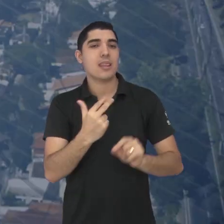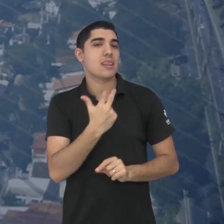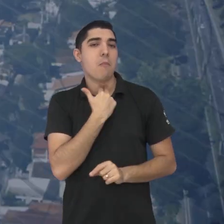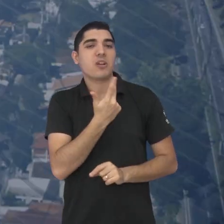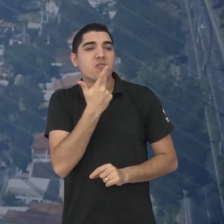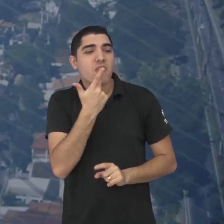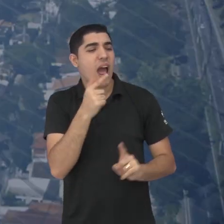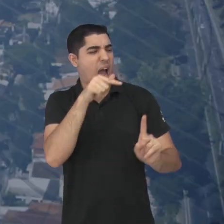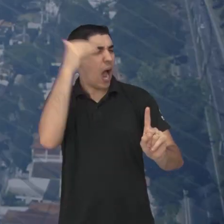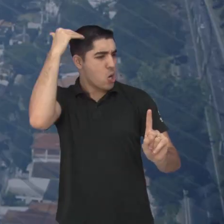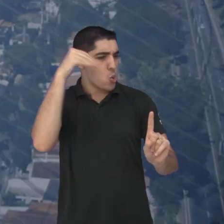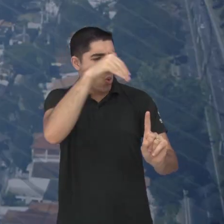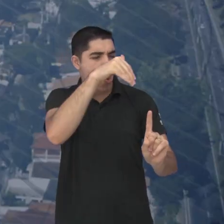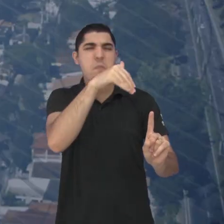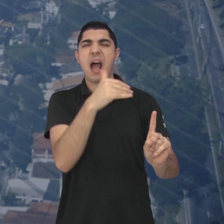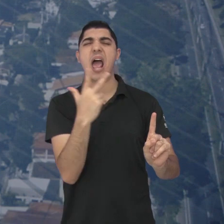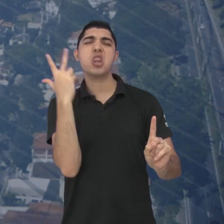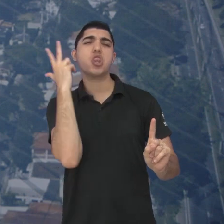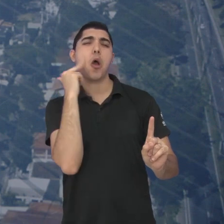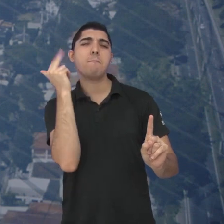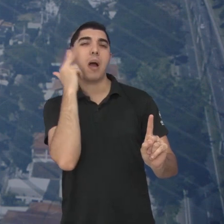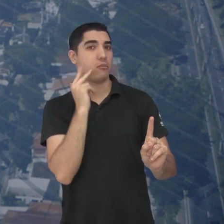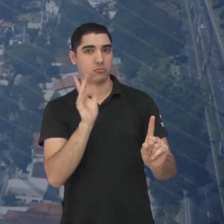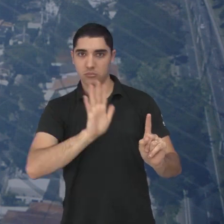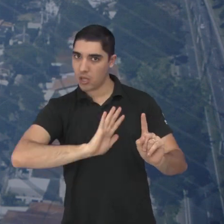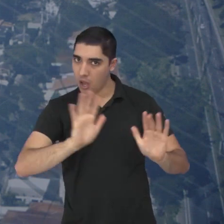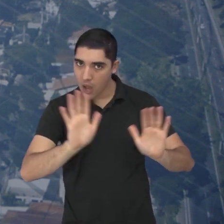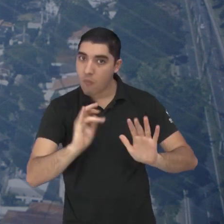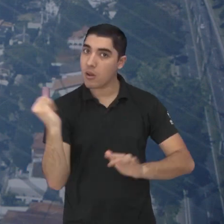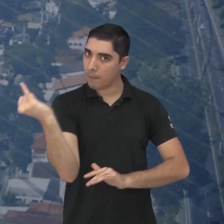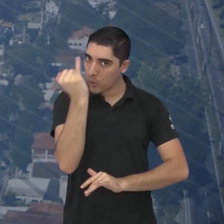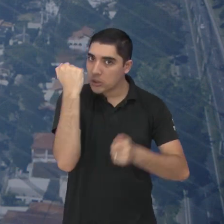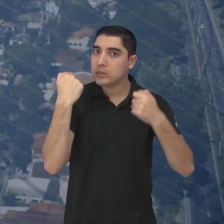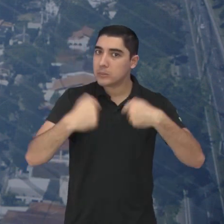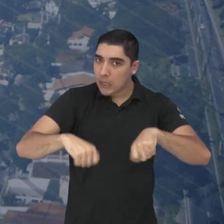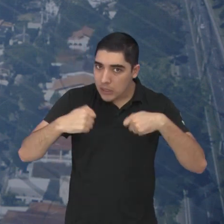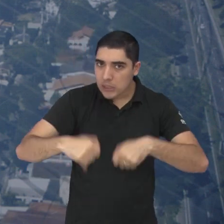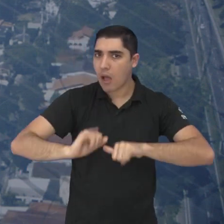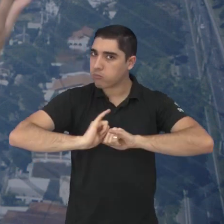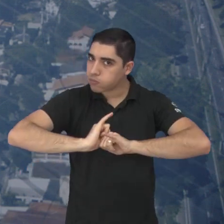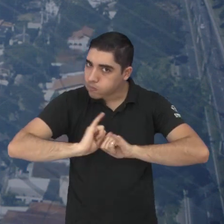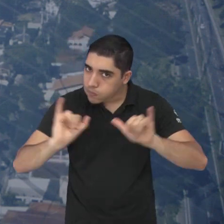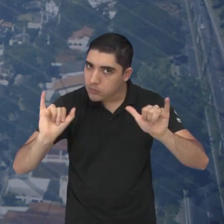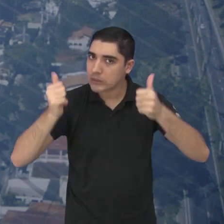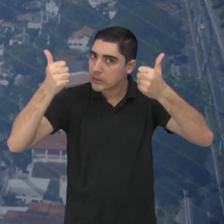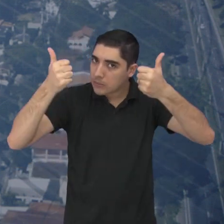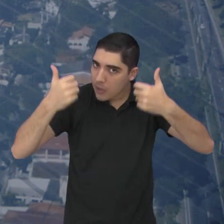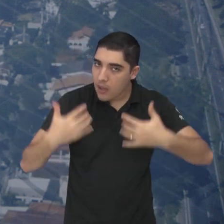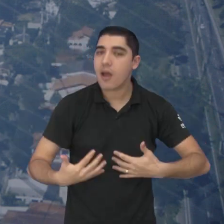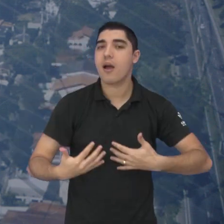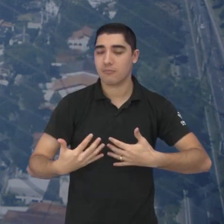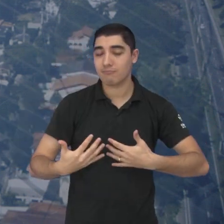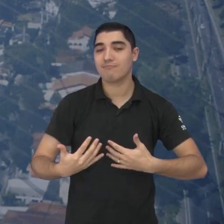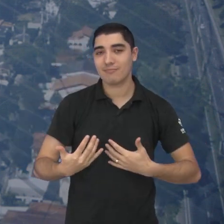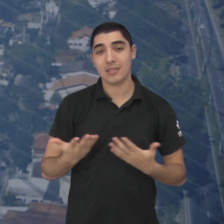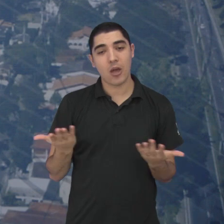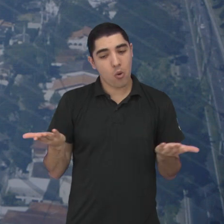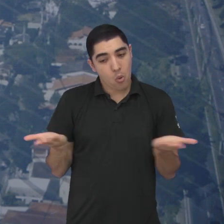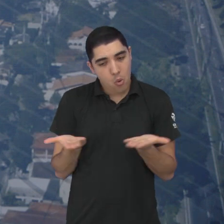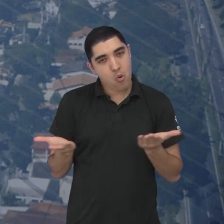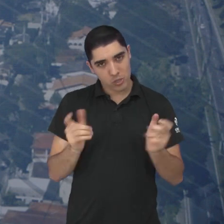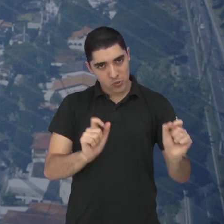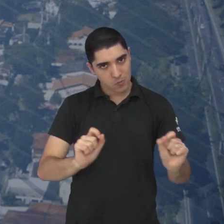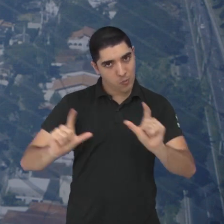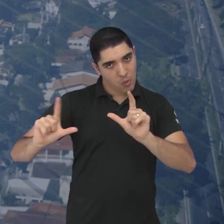esse sentimento, né? É importante a gente falar sobre isso, levar a informação e esse também vai ser um pouquinho do espaço para a gente